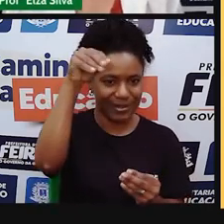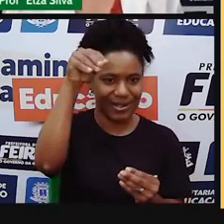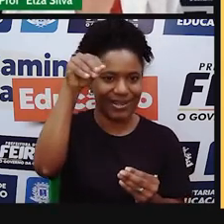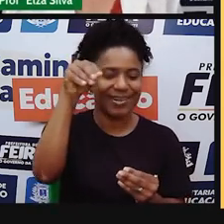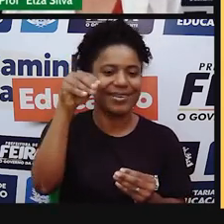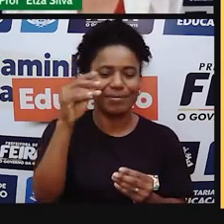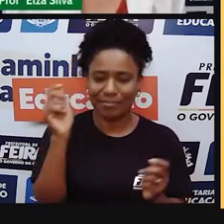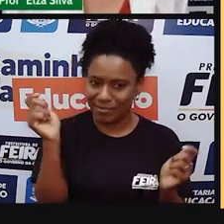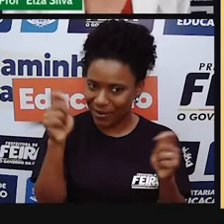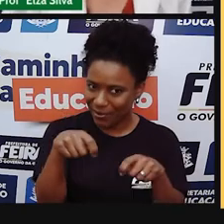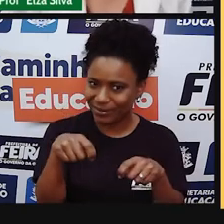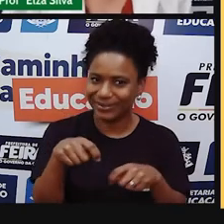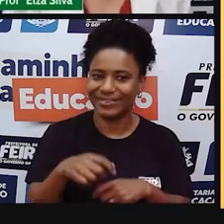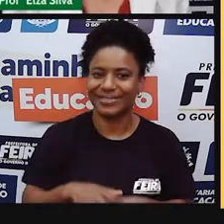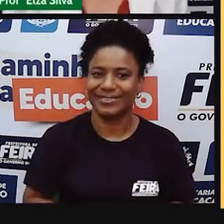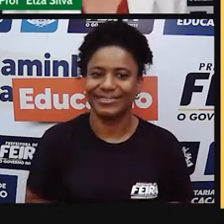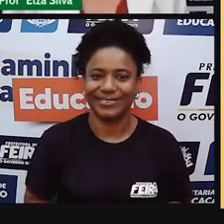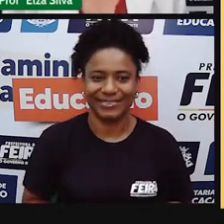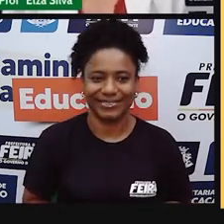Ok?